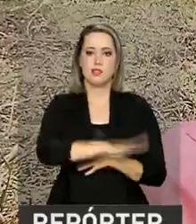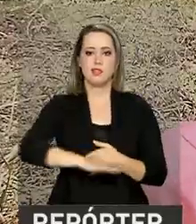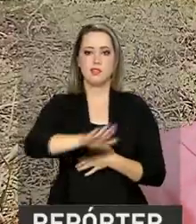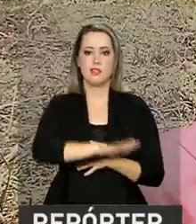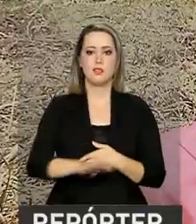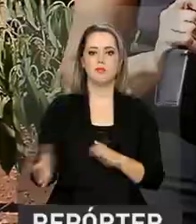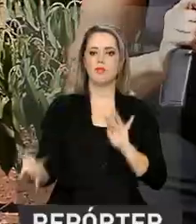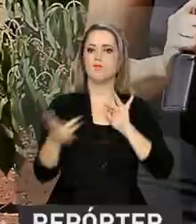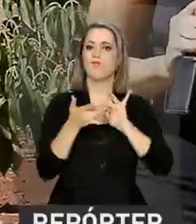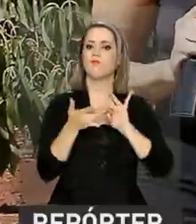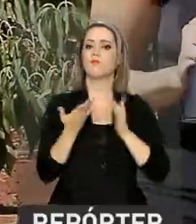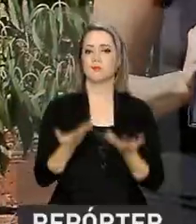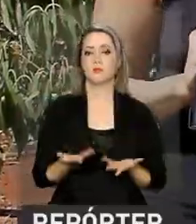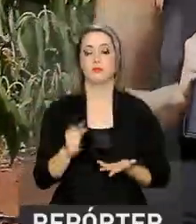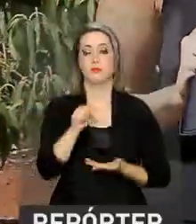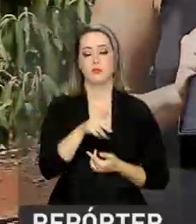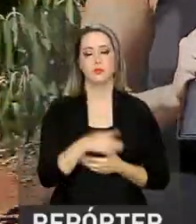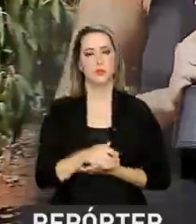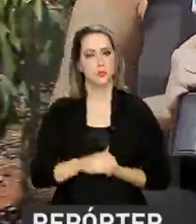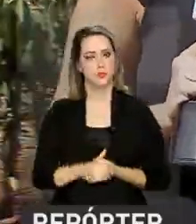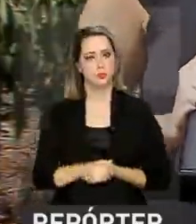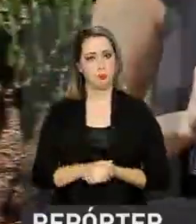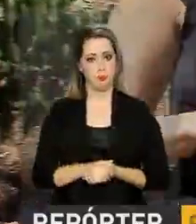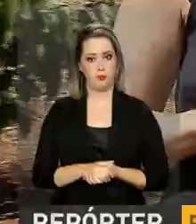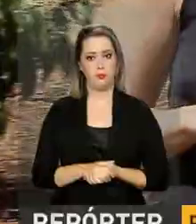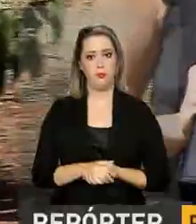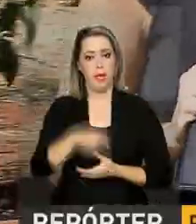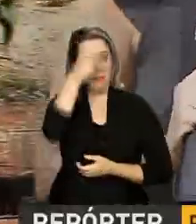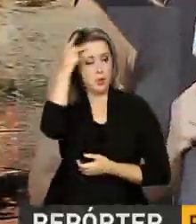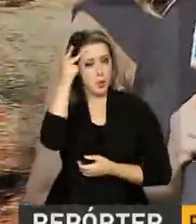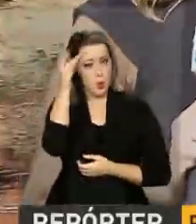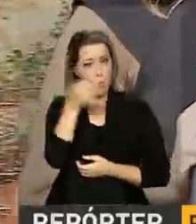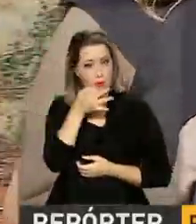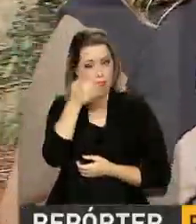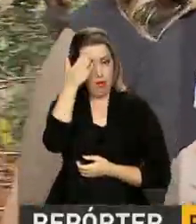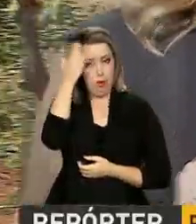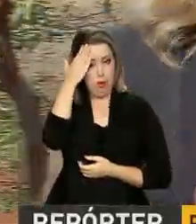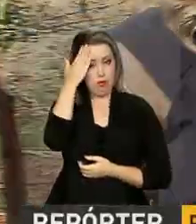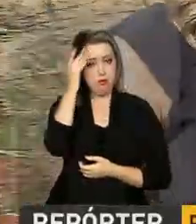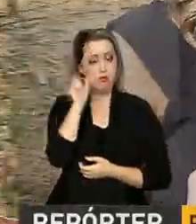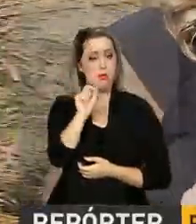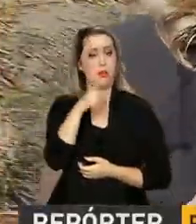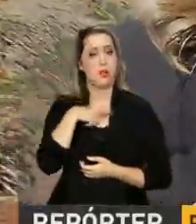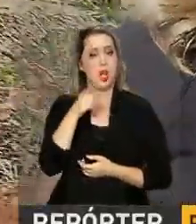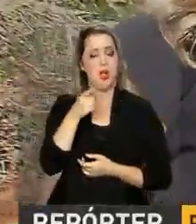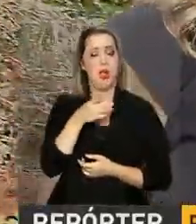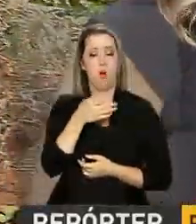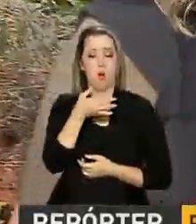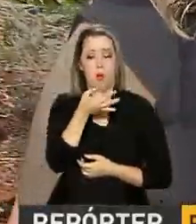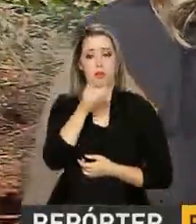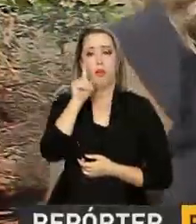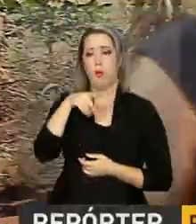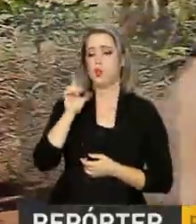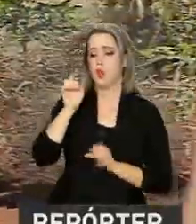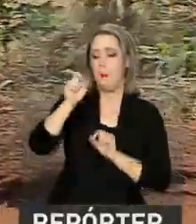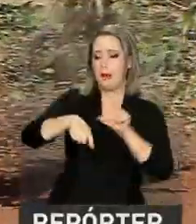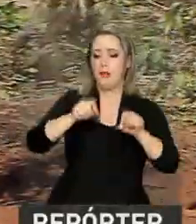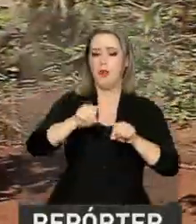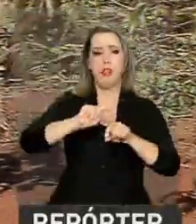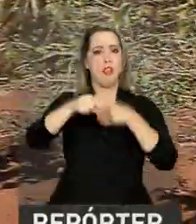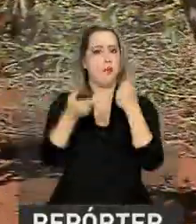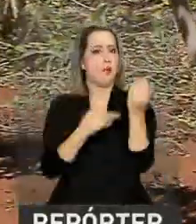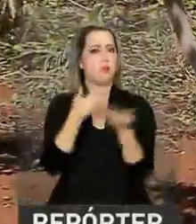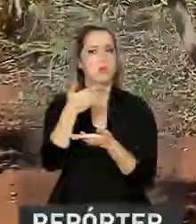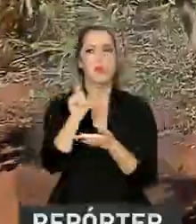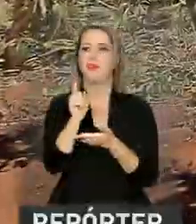a terra. E para quem acha que a agroecologia é só plantar e colher, está muito enganado. A divisão de tarefa e a interação das